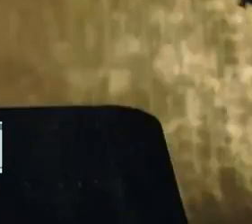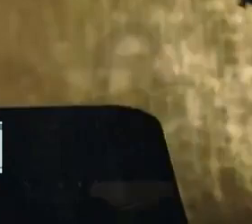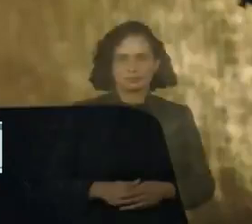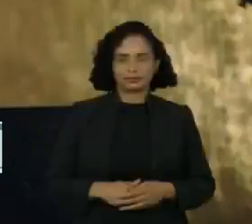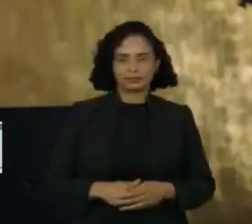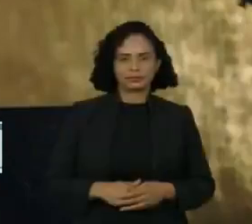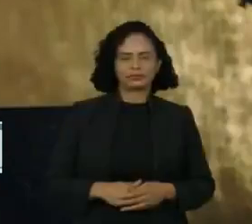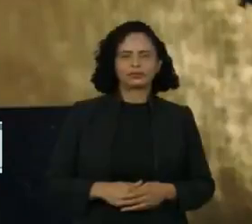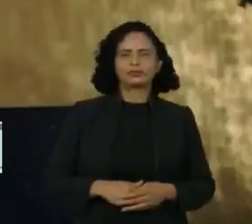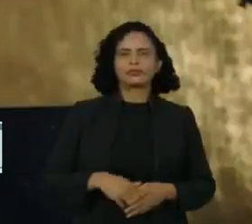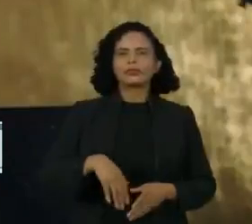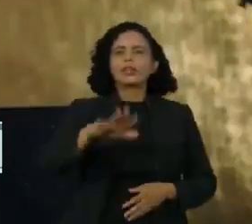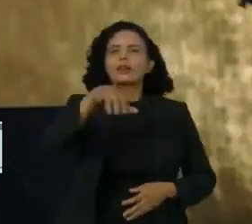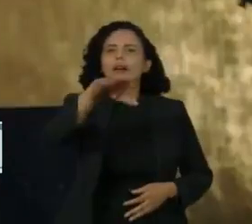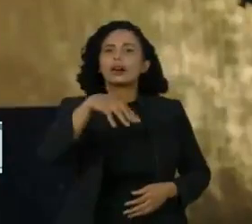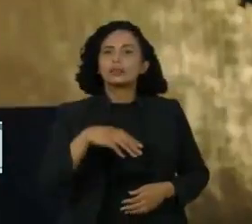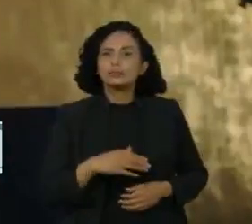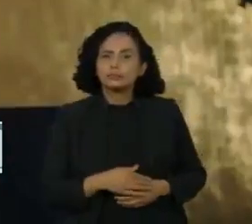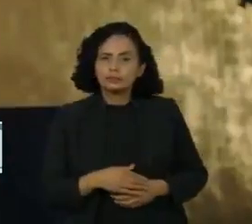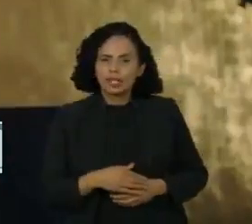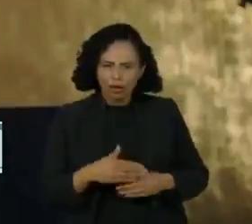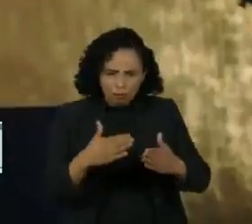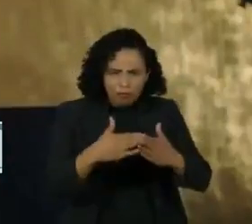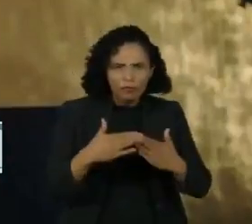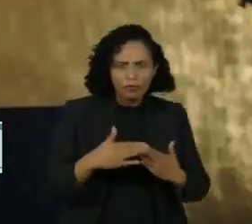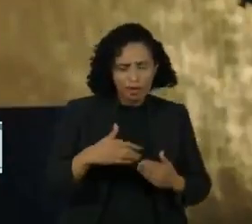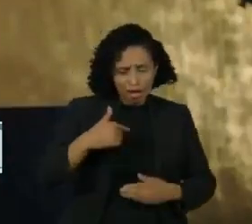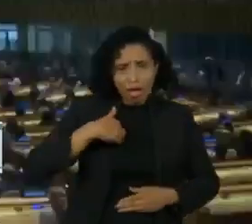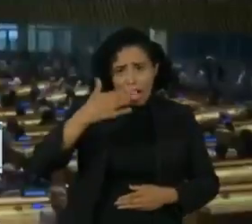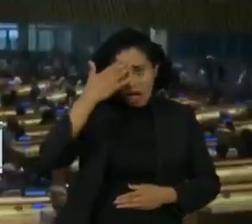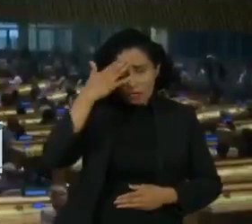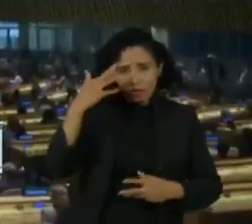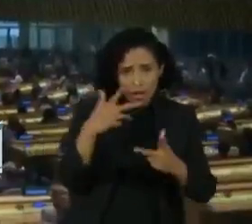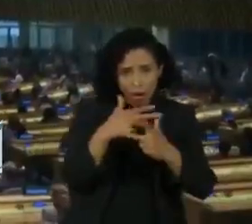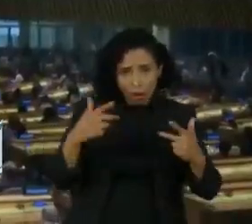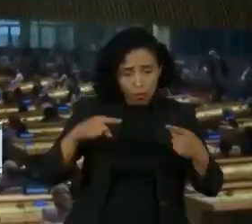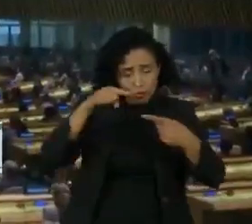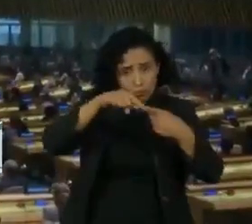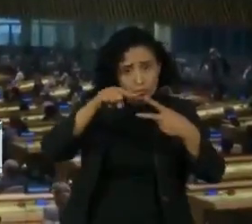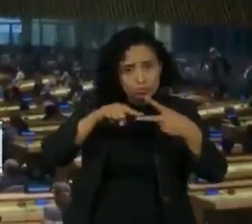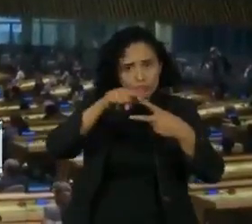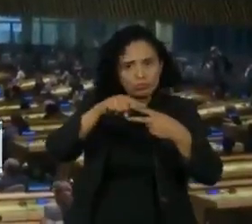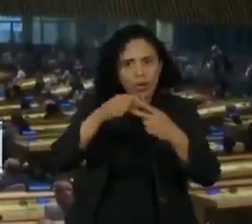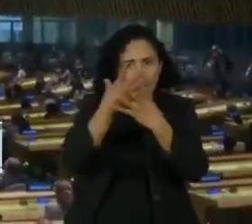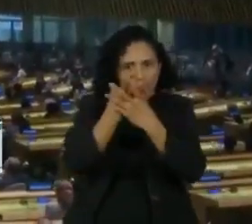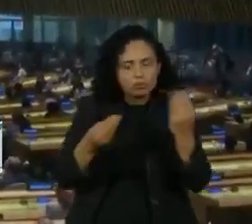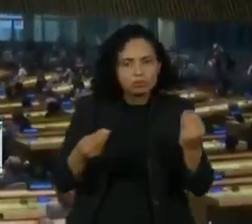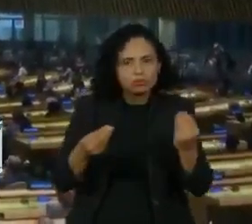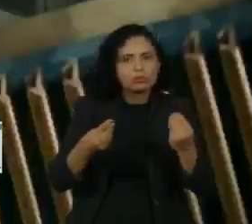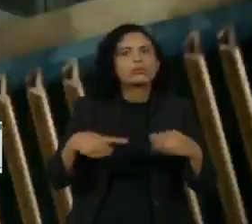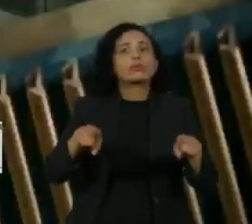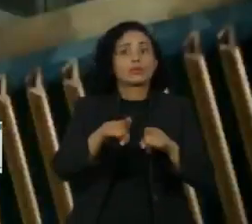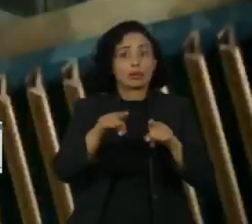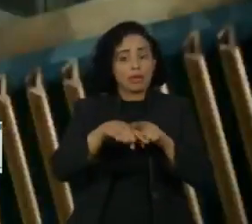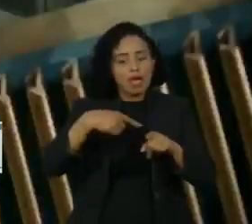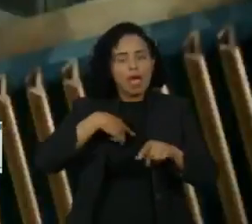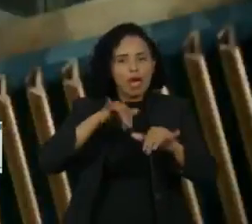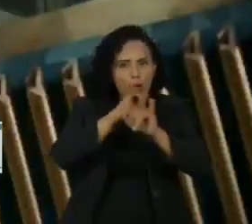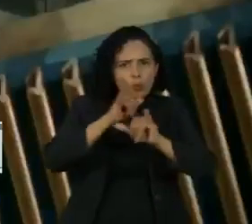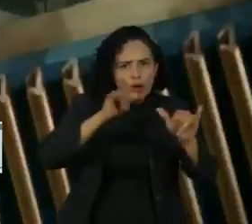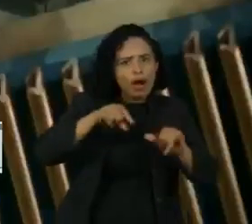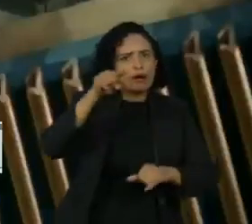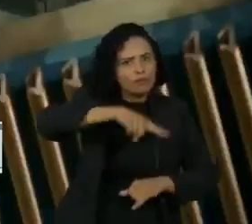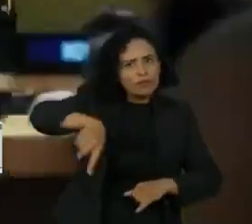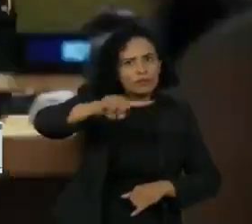Escute, pessoal. Eu sei uma coisa ou dois sobre extinção. E deixe-me dizer, e você vai pensar que isso seria